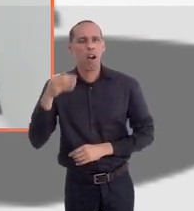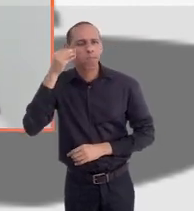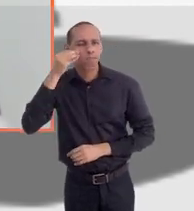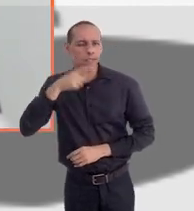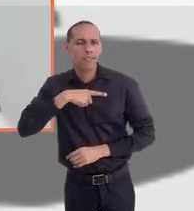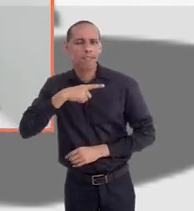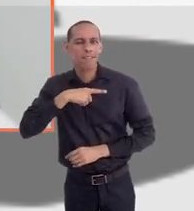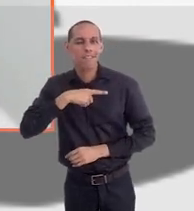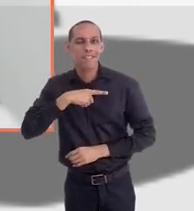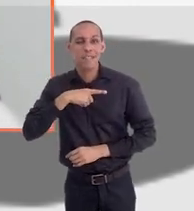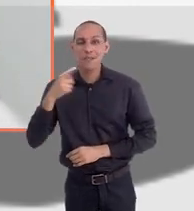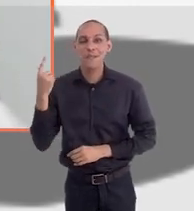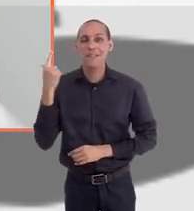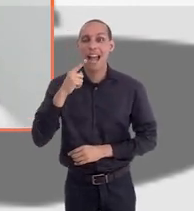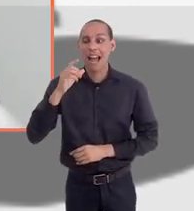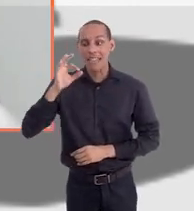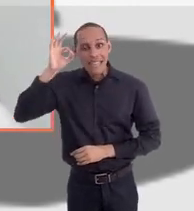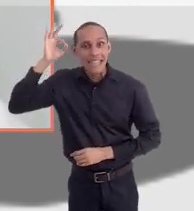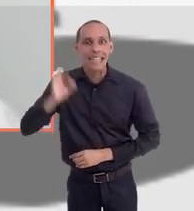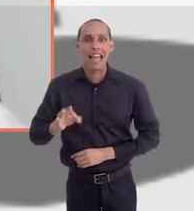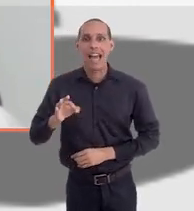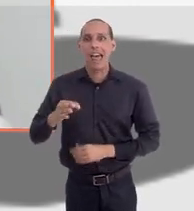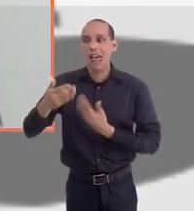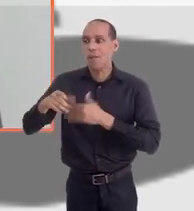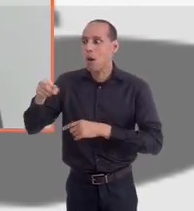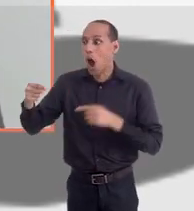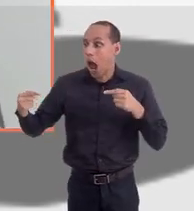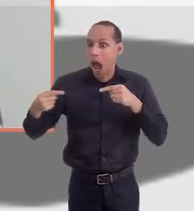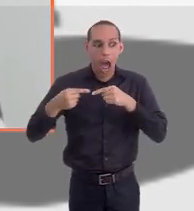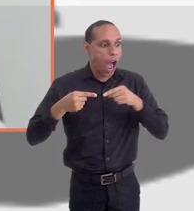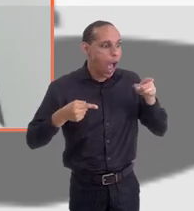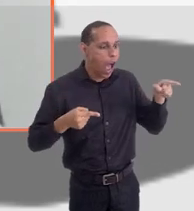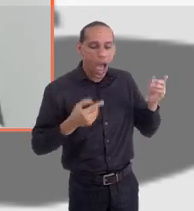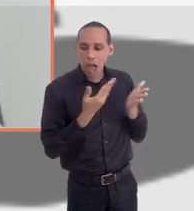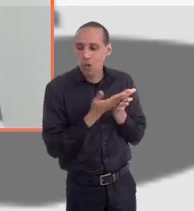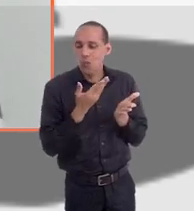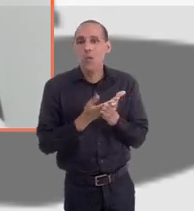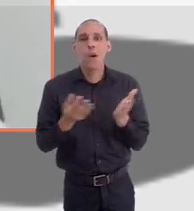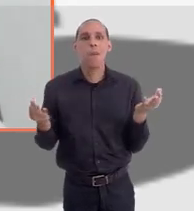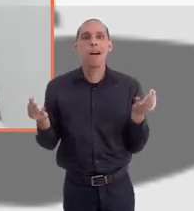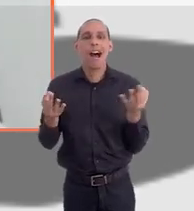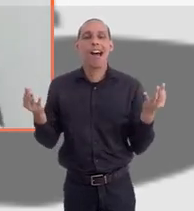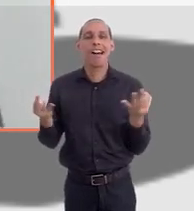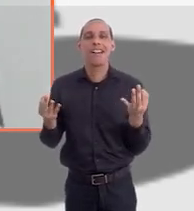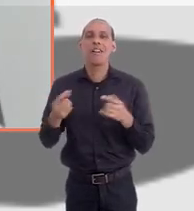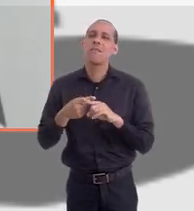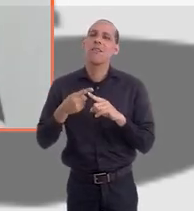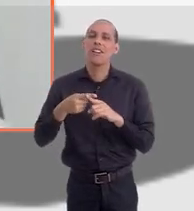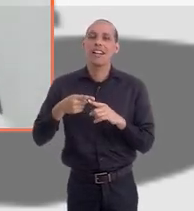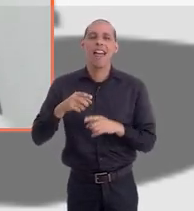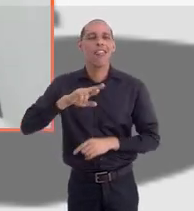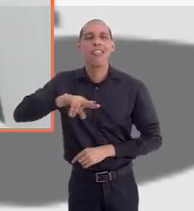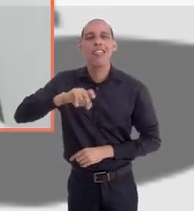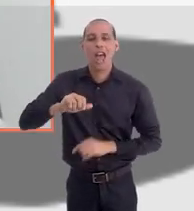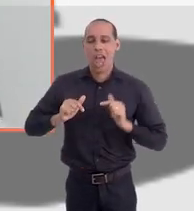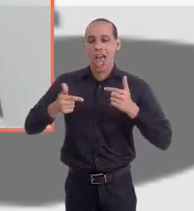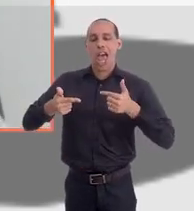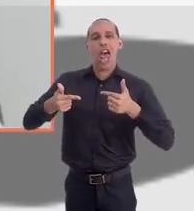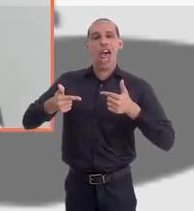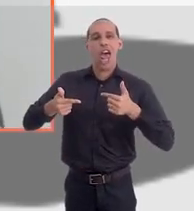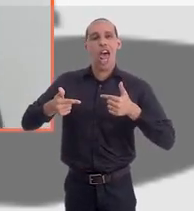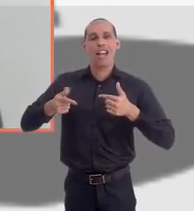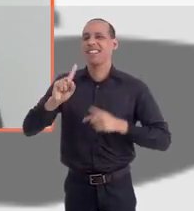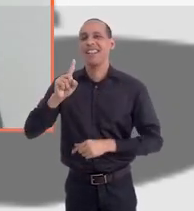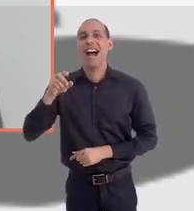experiência, eles costumam até acertar questões de provas que vão cair no domingo, justamente por causa da experiência. Isso não é sorte, é experiência.